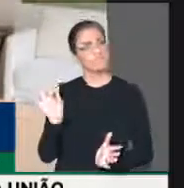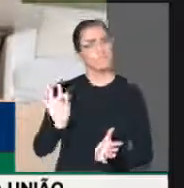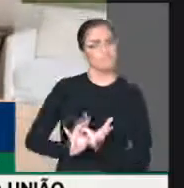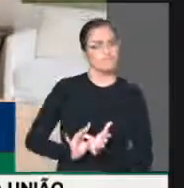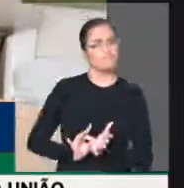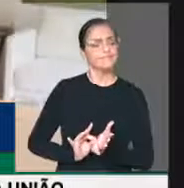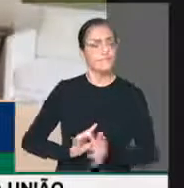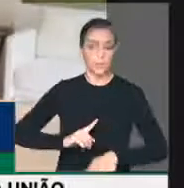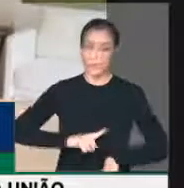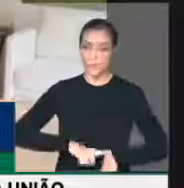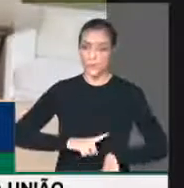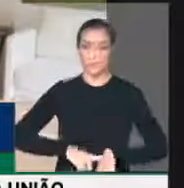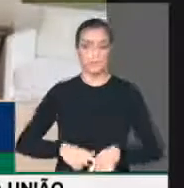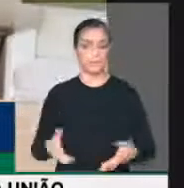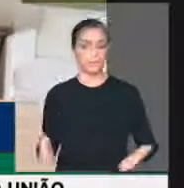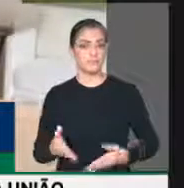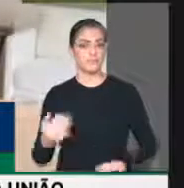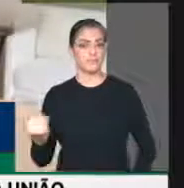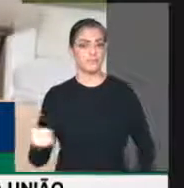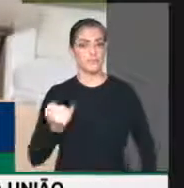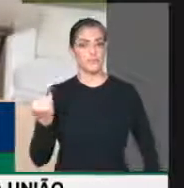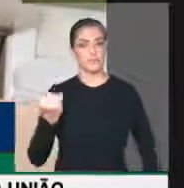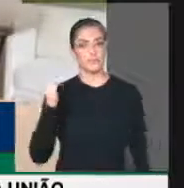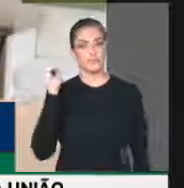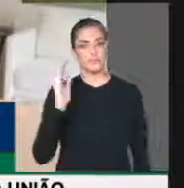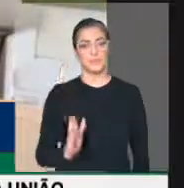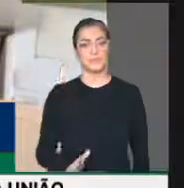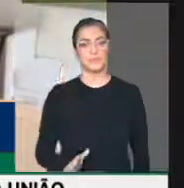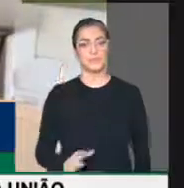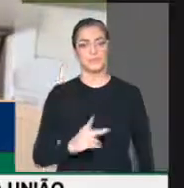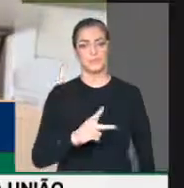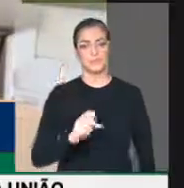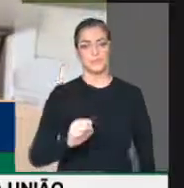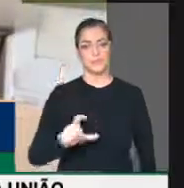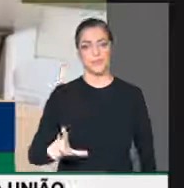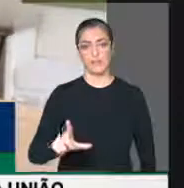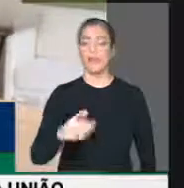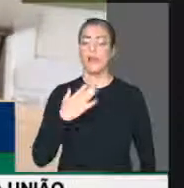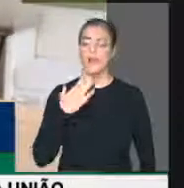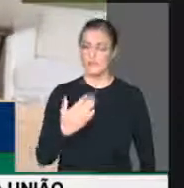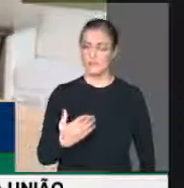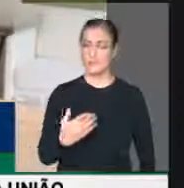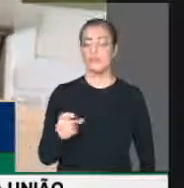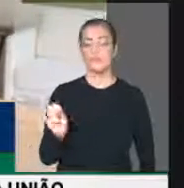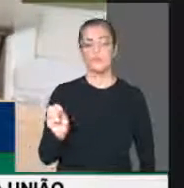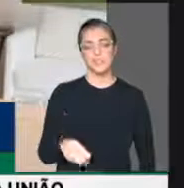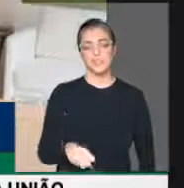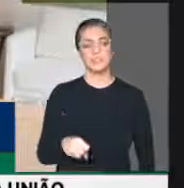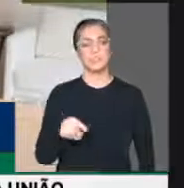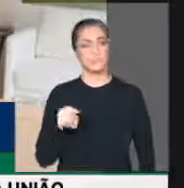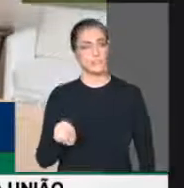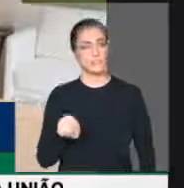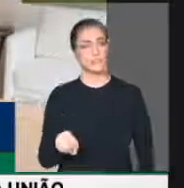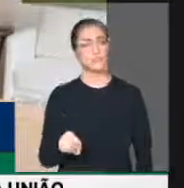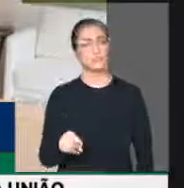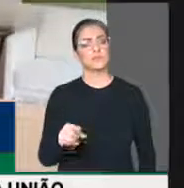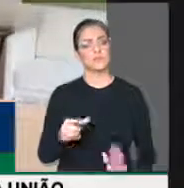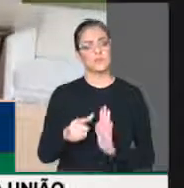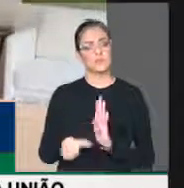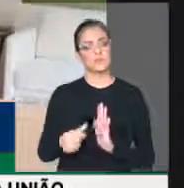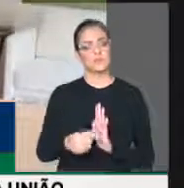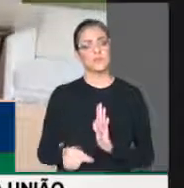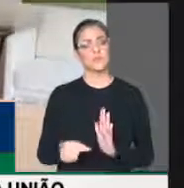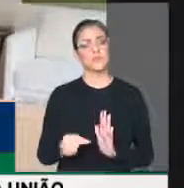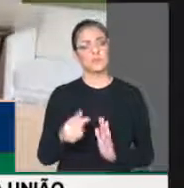em momentos importantes para o Brasil. Então, o PSL é a favor desse tema, é a favor do destaque da